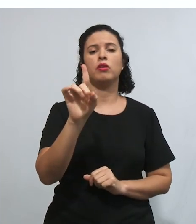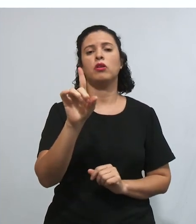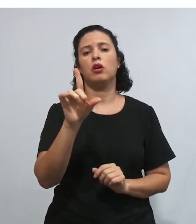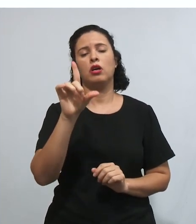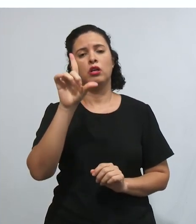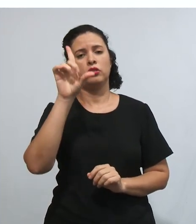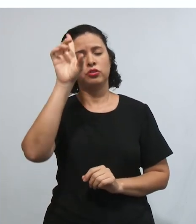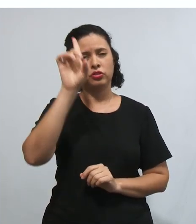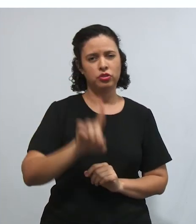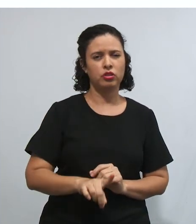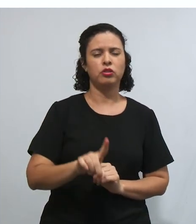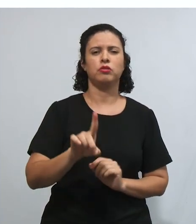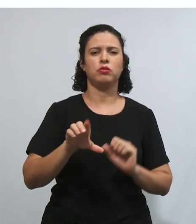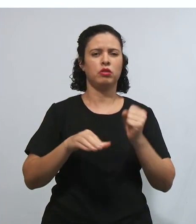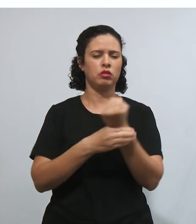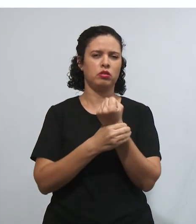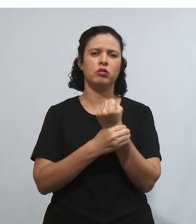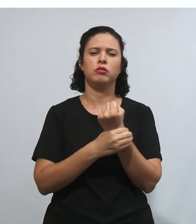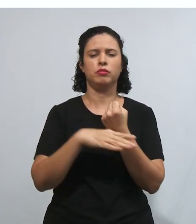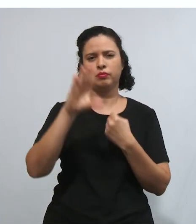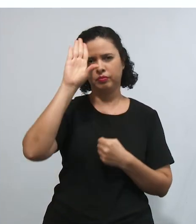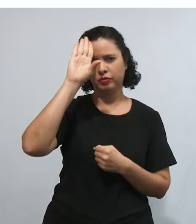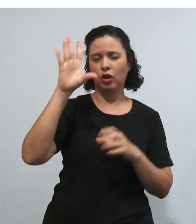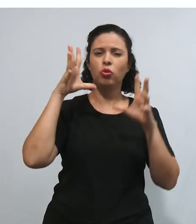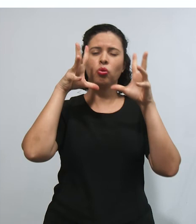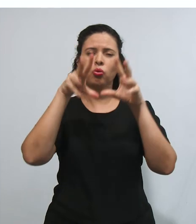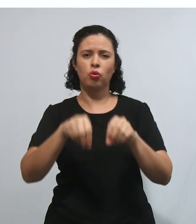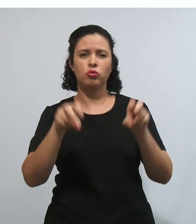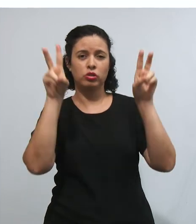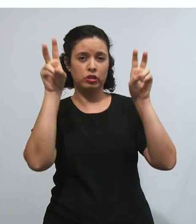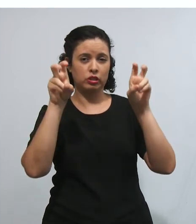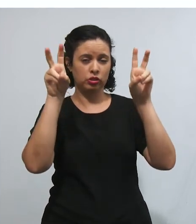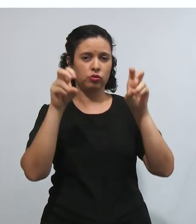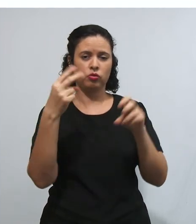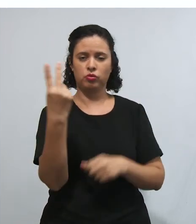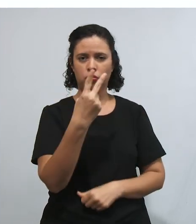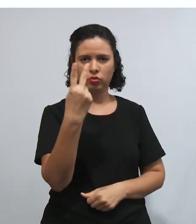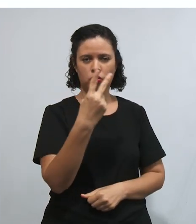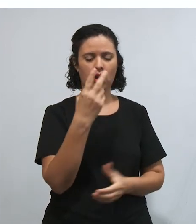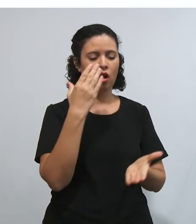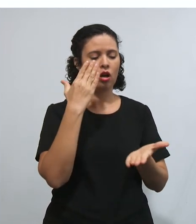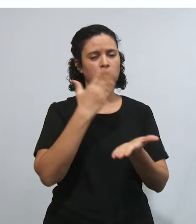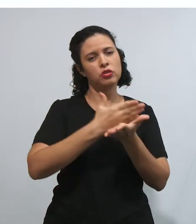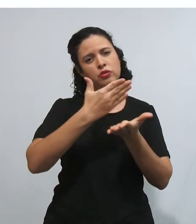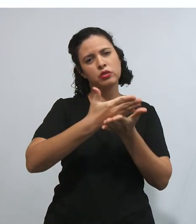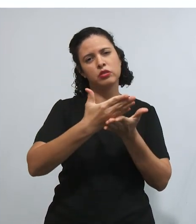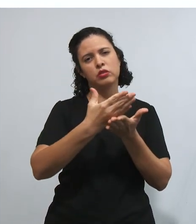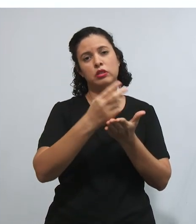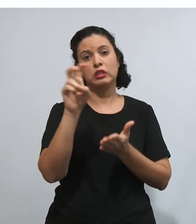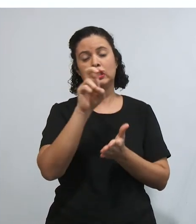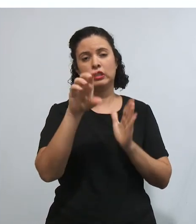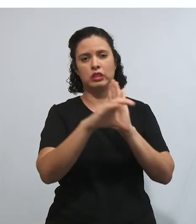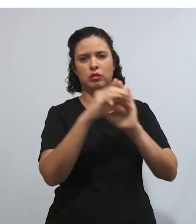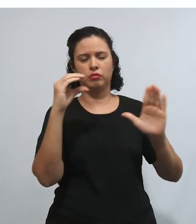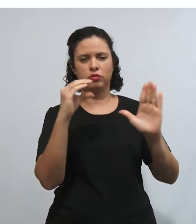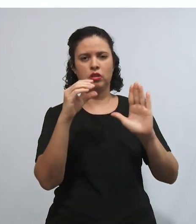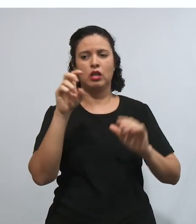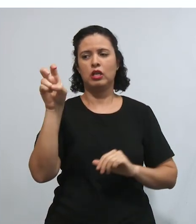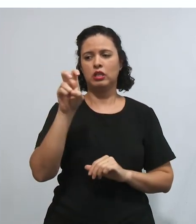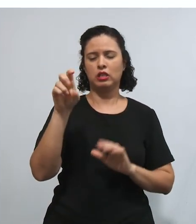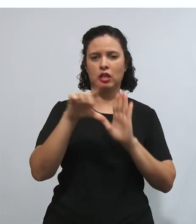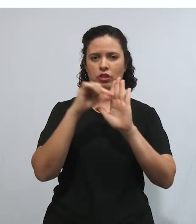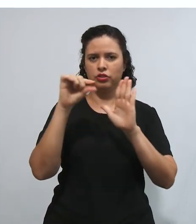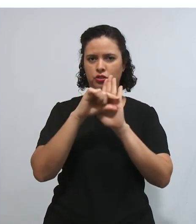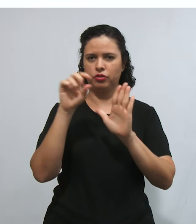ele está em todo o título 2, tá? Dividido em 5 capítulos, que vai do artigo 5º até o artigo